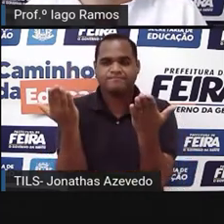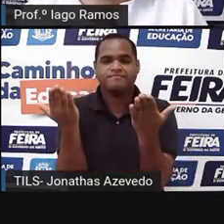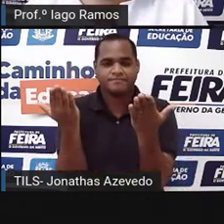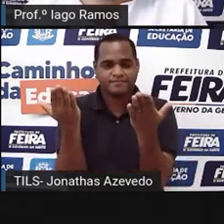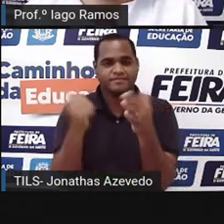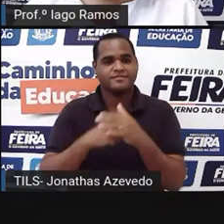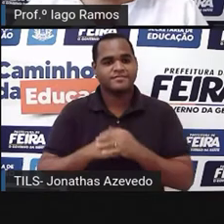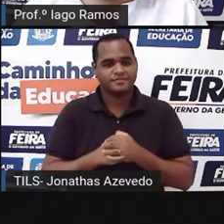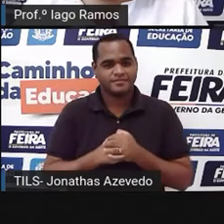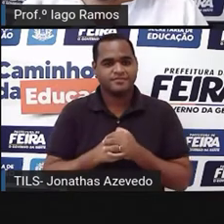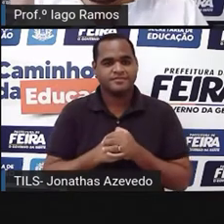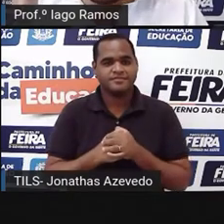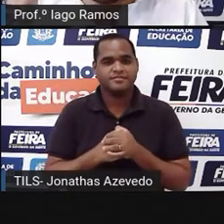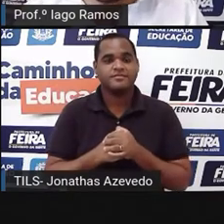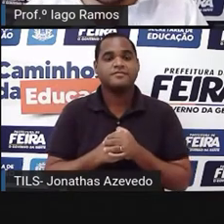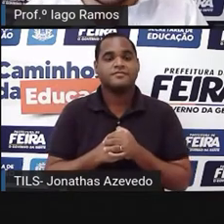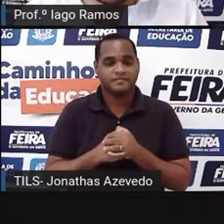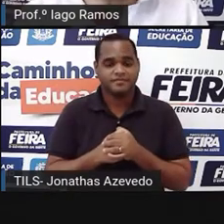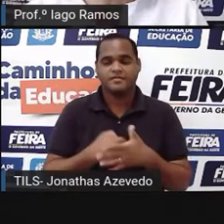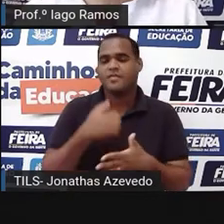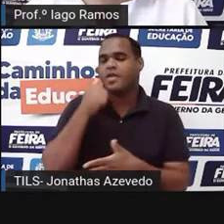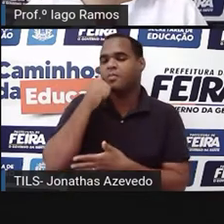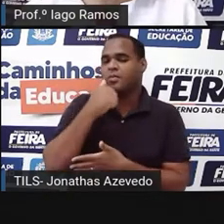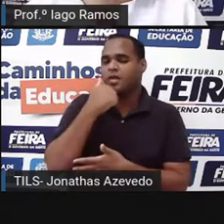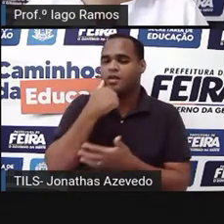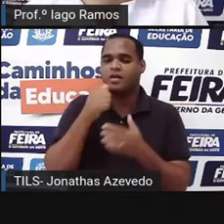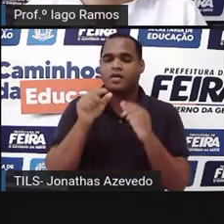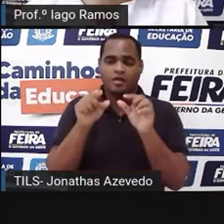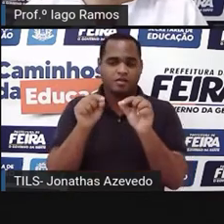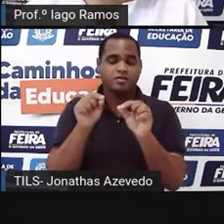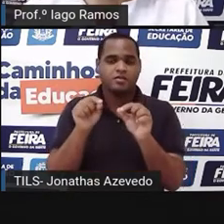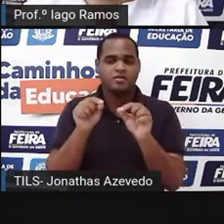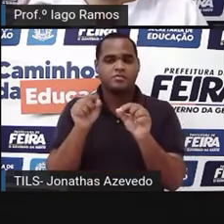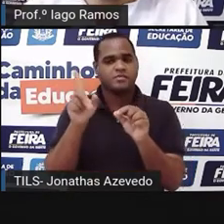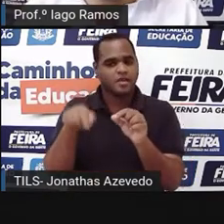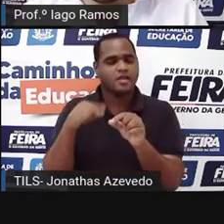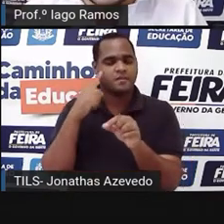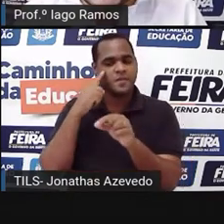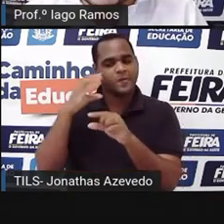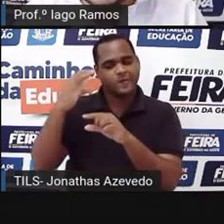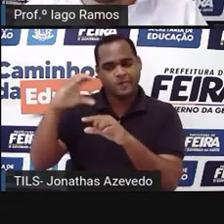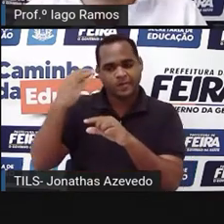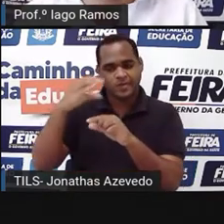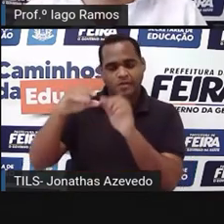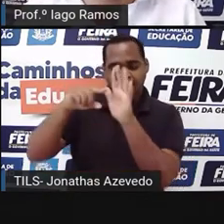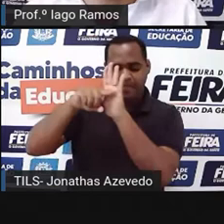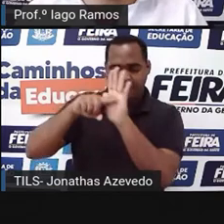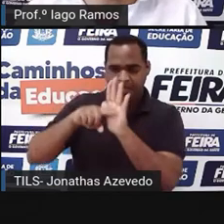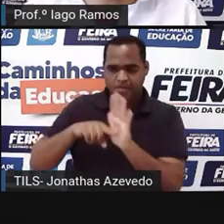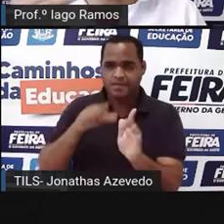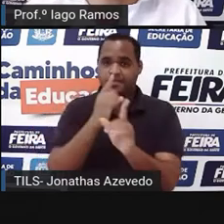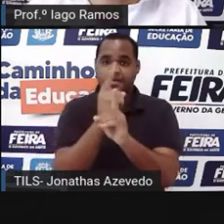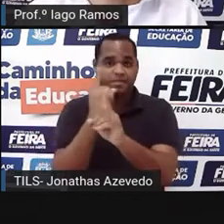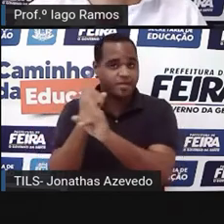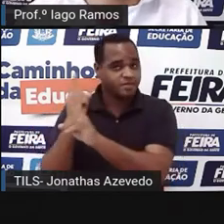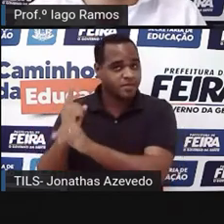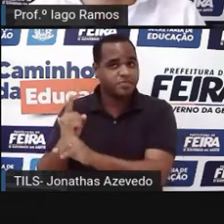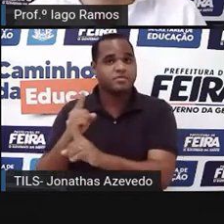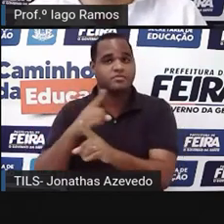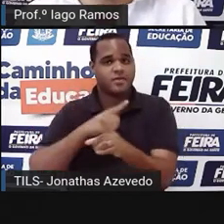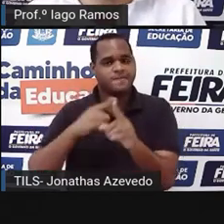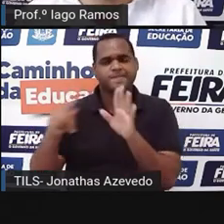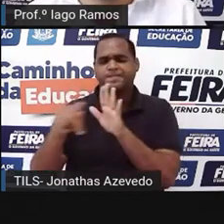tá? Ela foi uma, né, das cientistas que fizeram